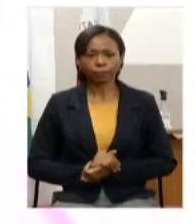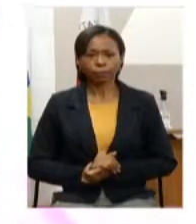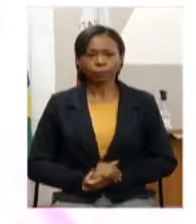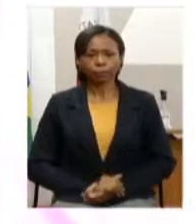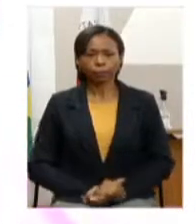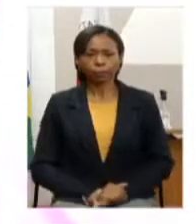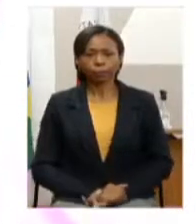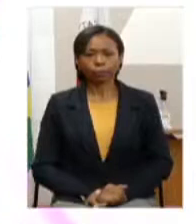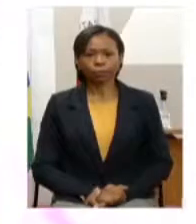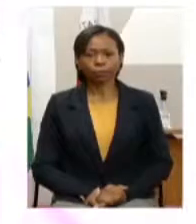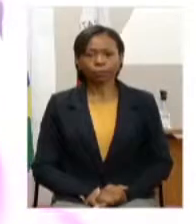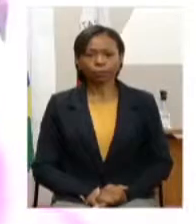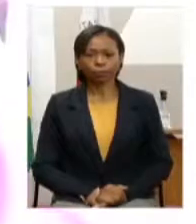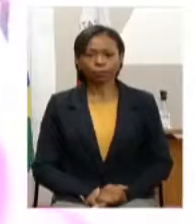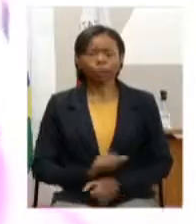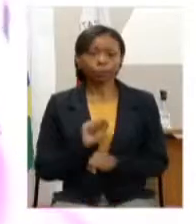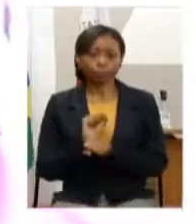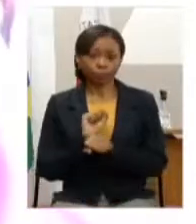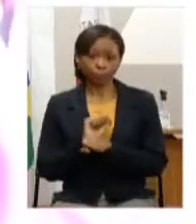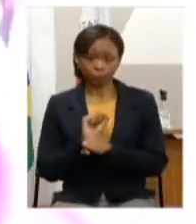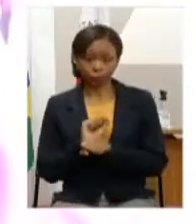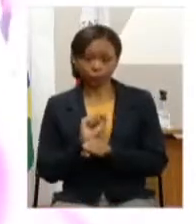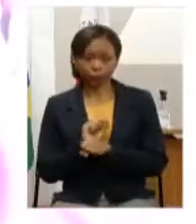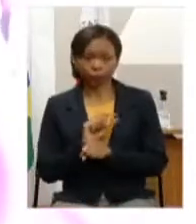só um minutinho aqui no